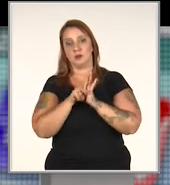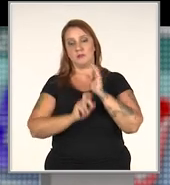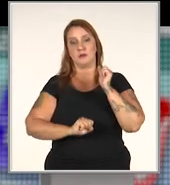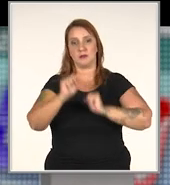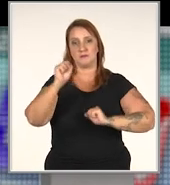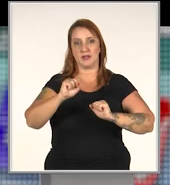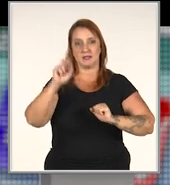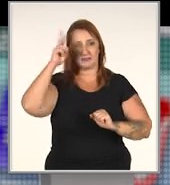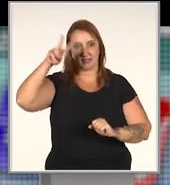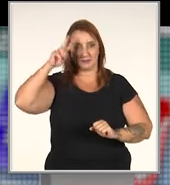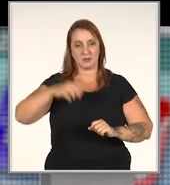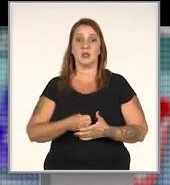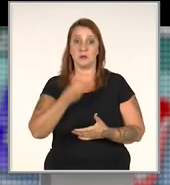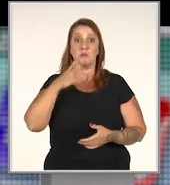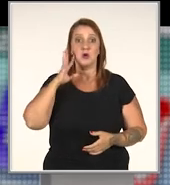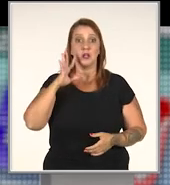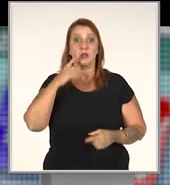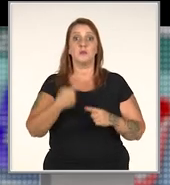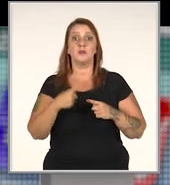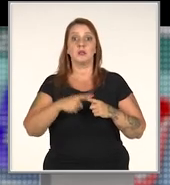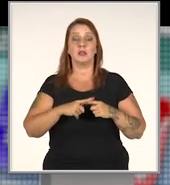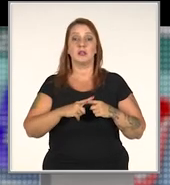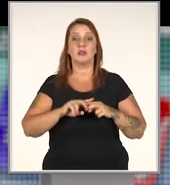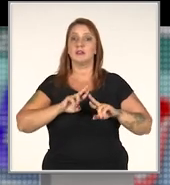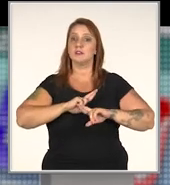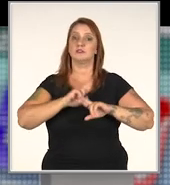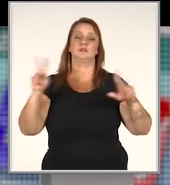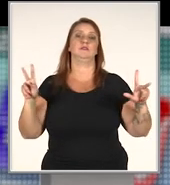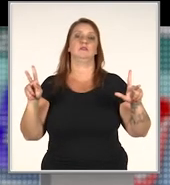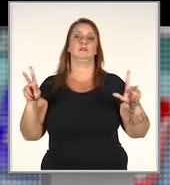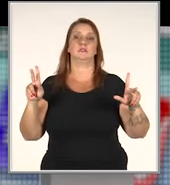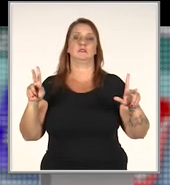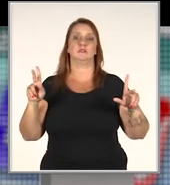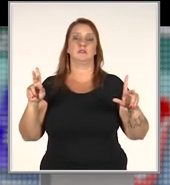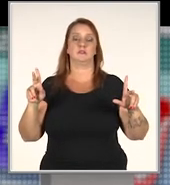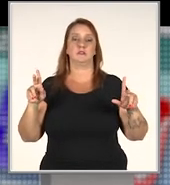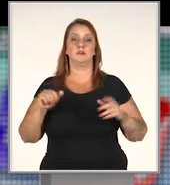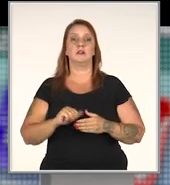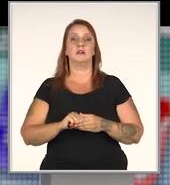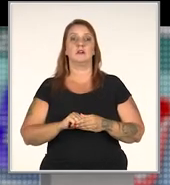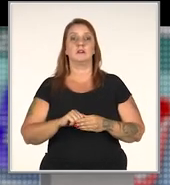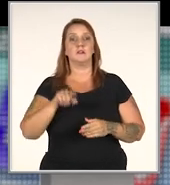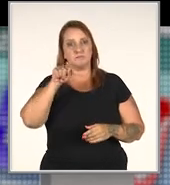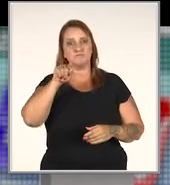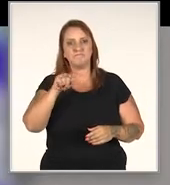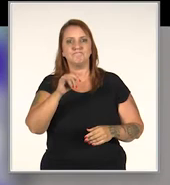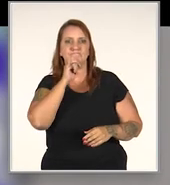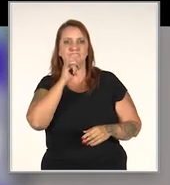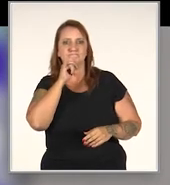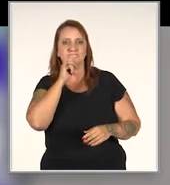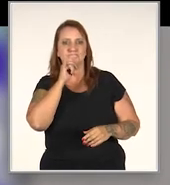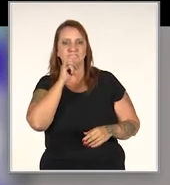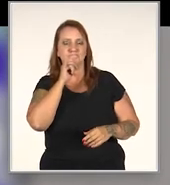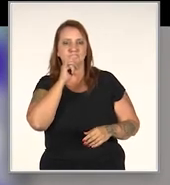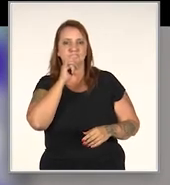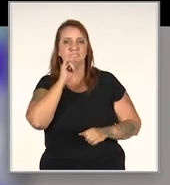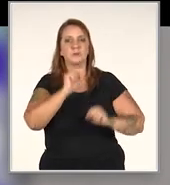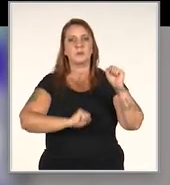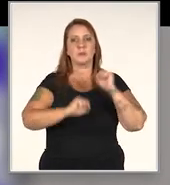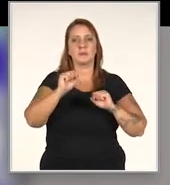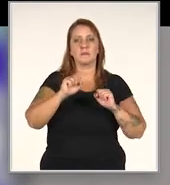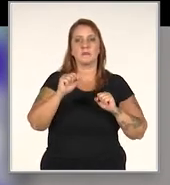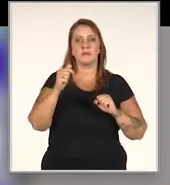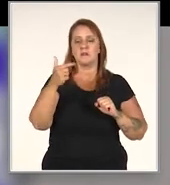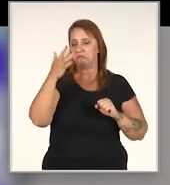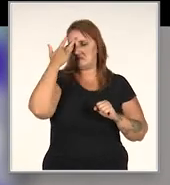à imagem de uma empresa, né? E isso é muito legal, porque é totalmente diferente de quando você, por exemplo, tem lá